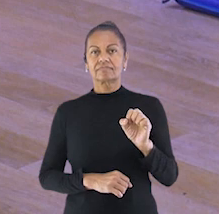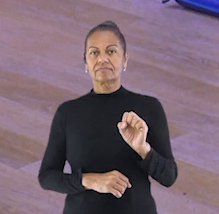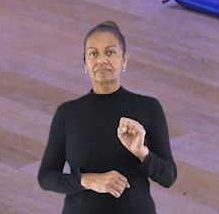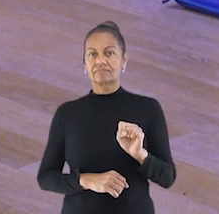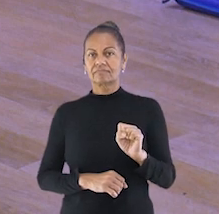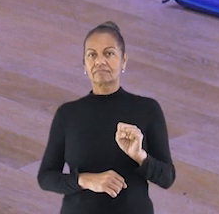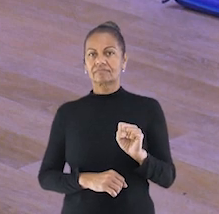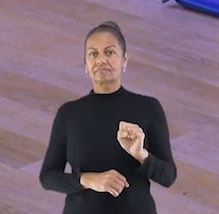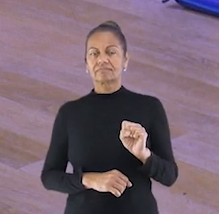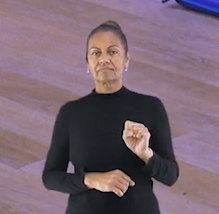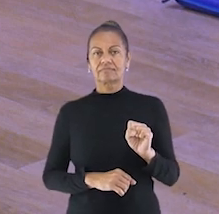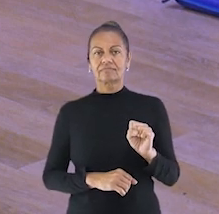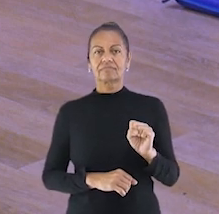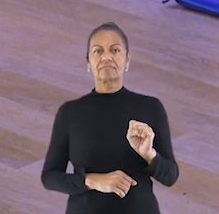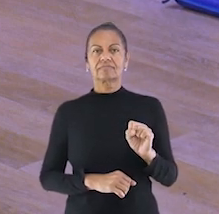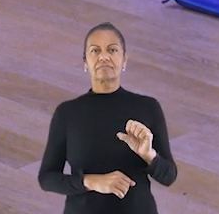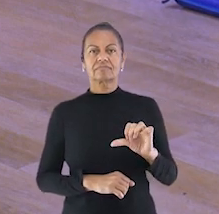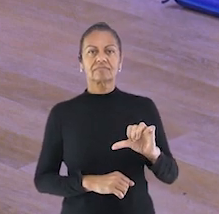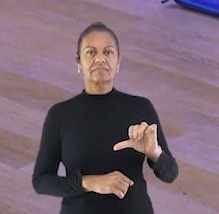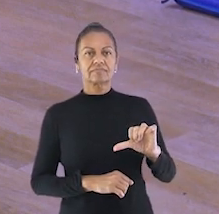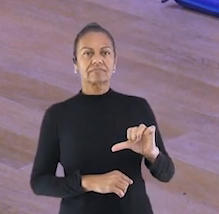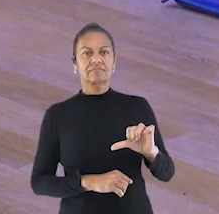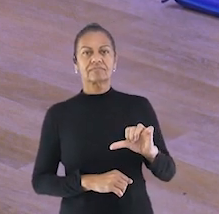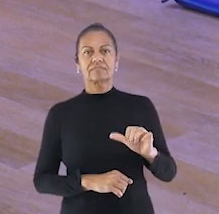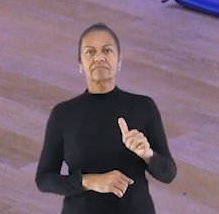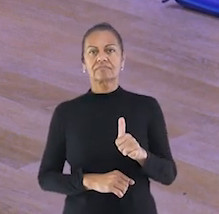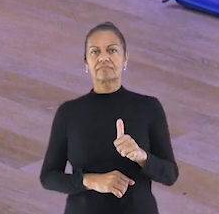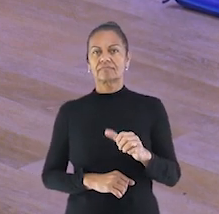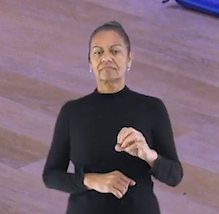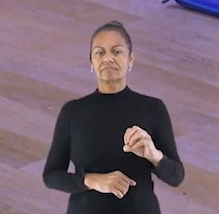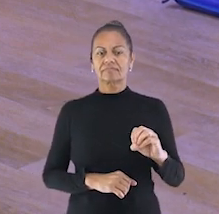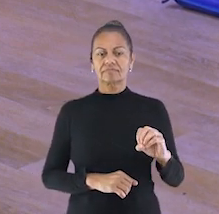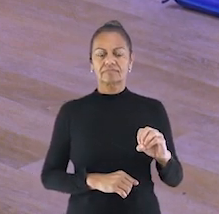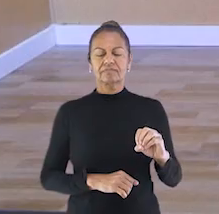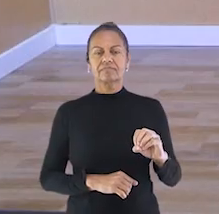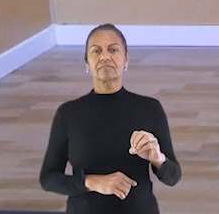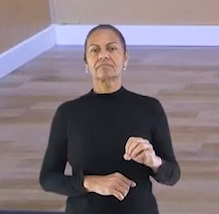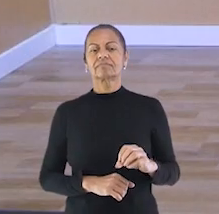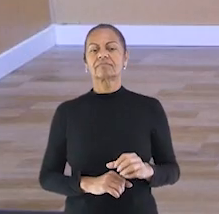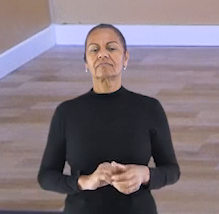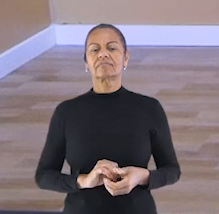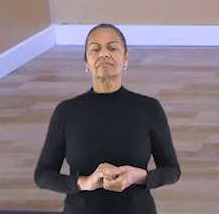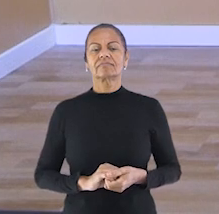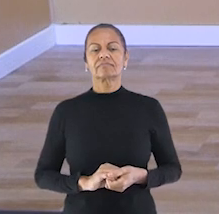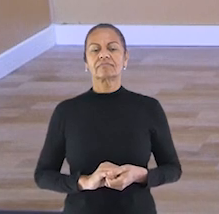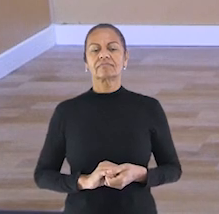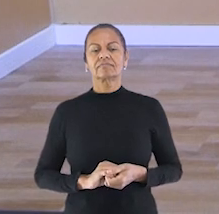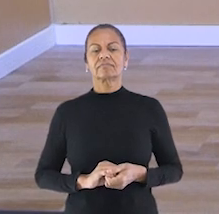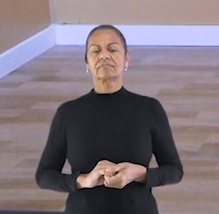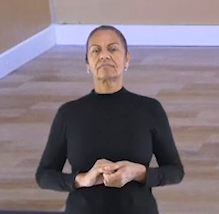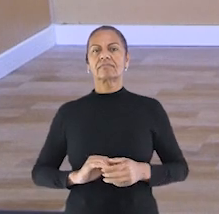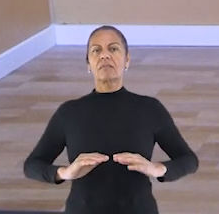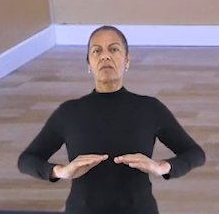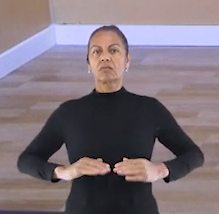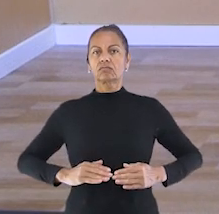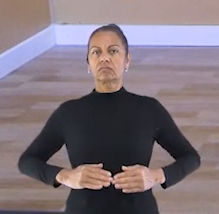Sete. Contrai o abdômen e o glúteo. Nove. Dez.